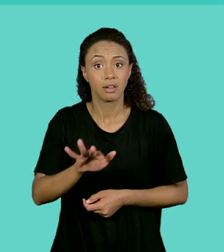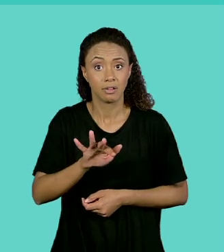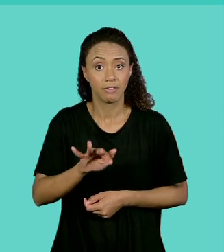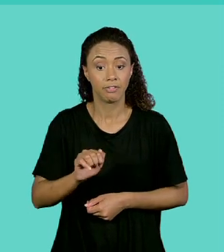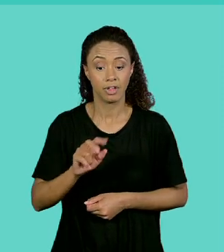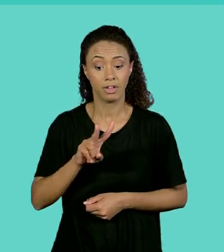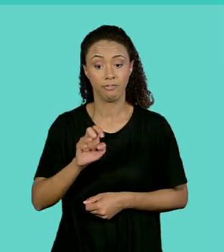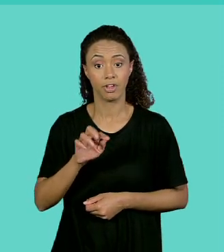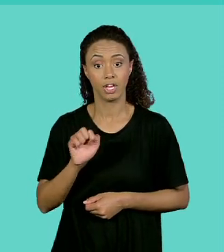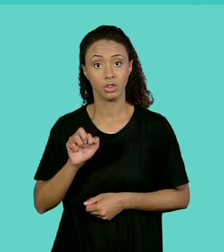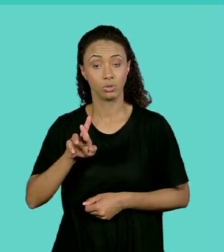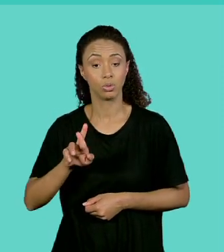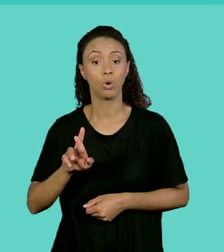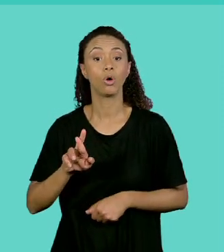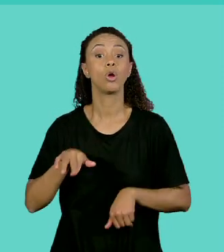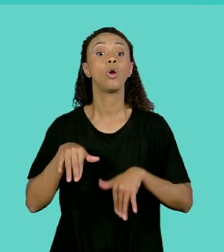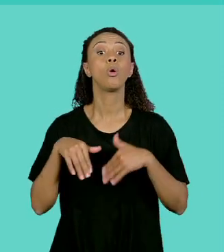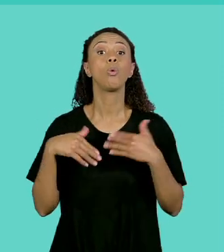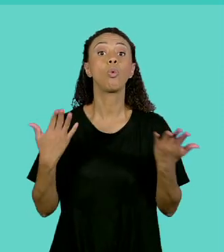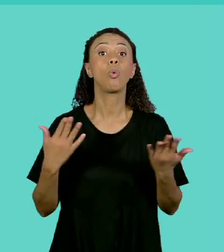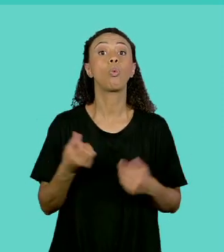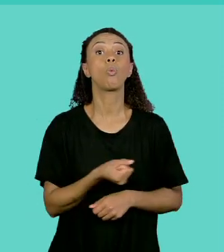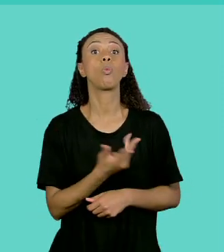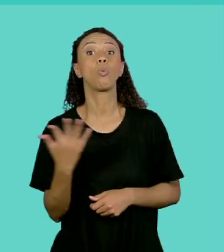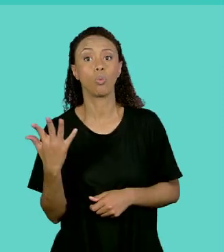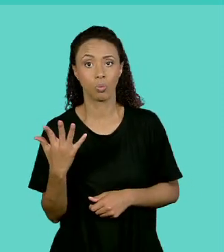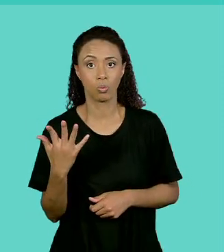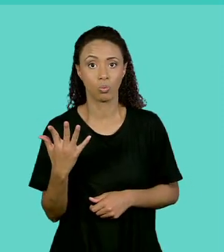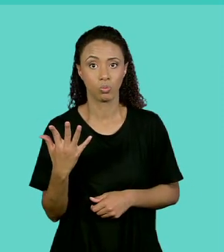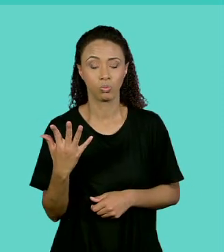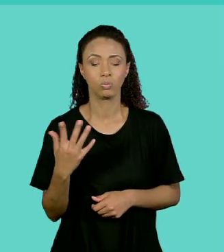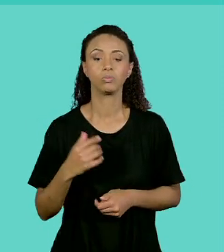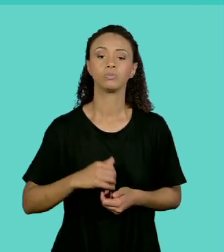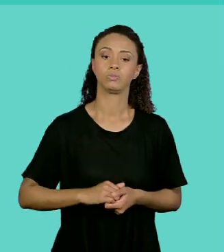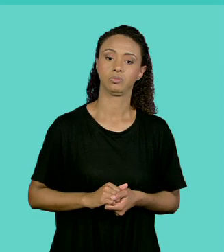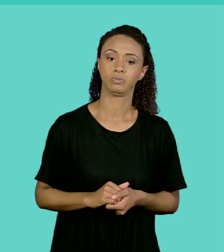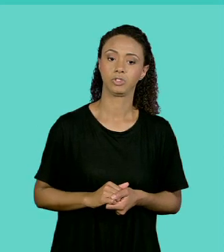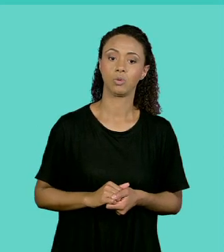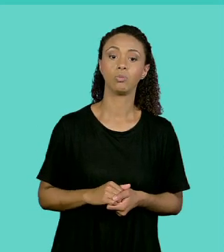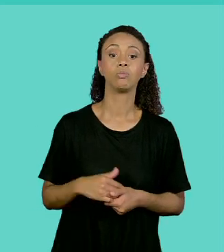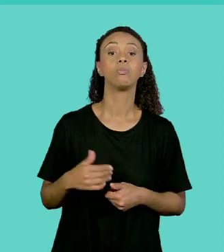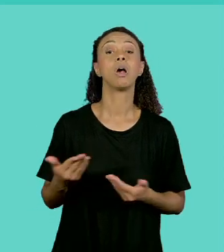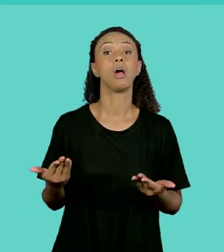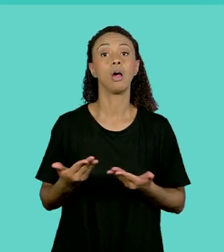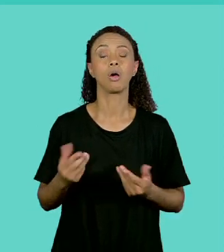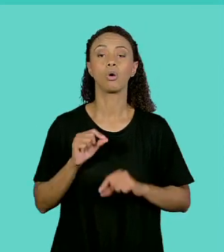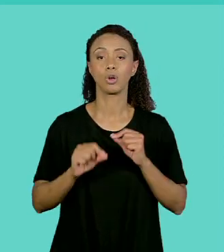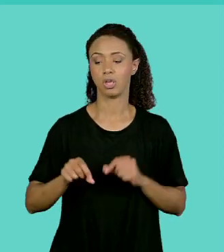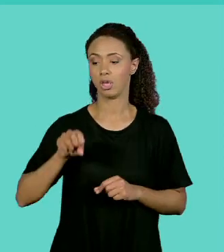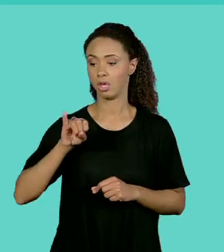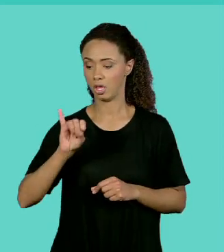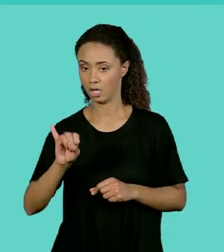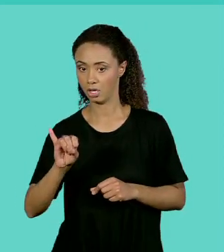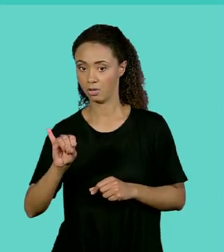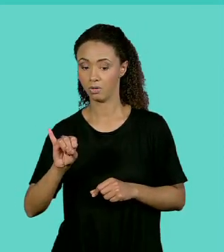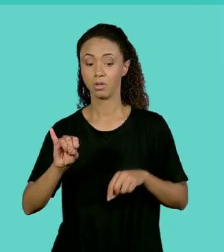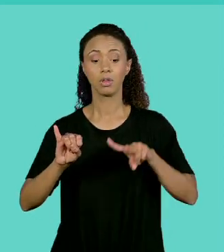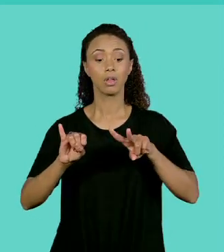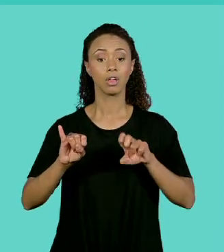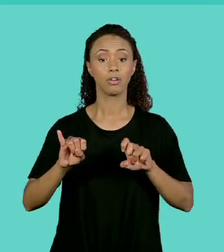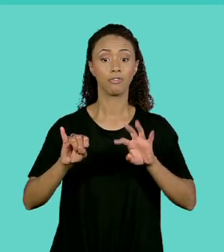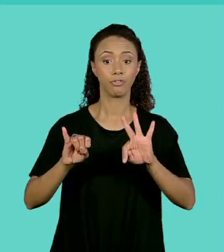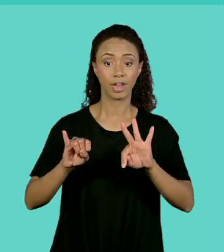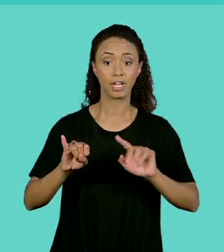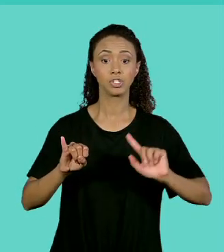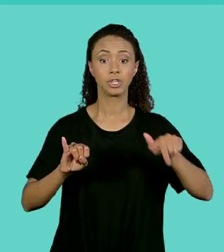posição I, é... E aí a palavrinha que está armazenada dentro de VET na posição I. E o fim para.